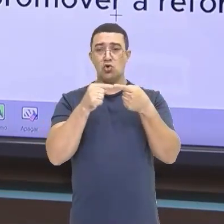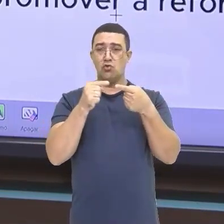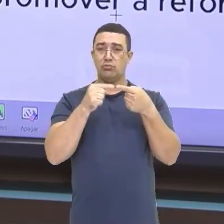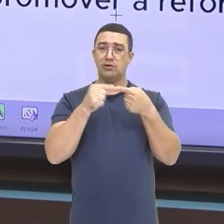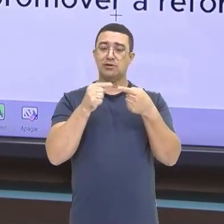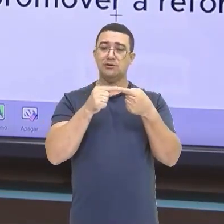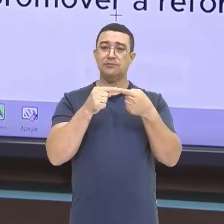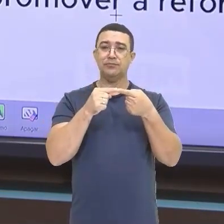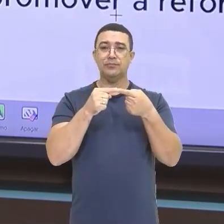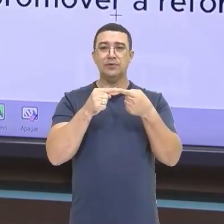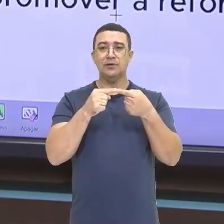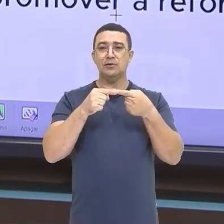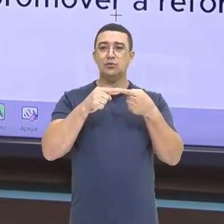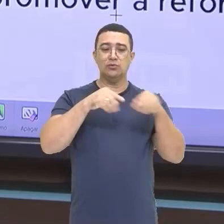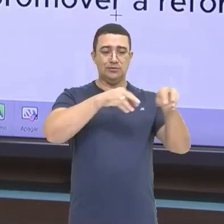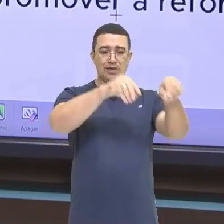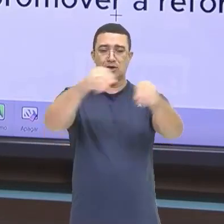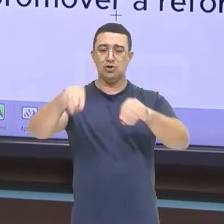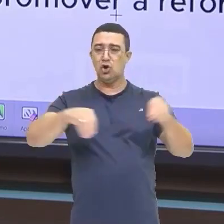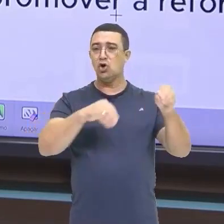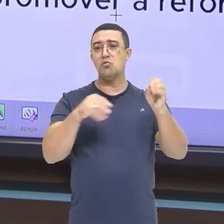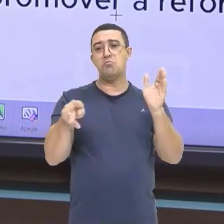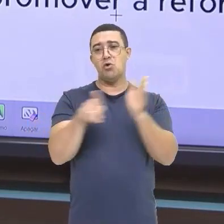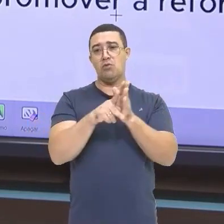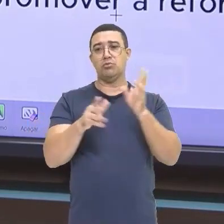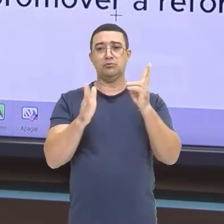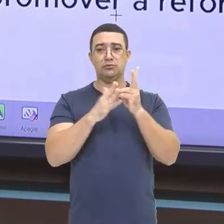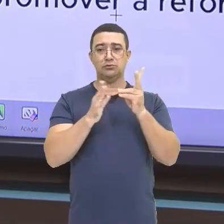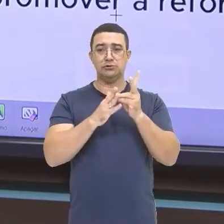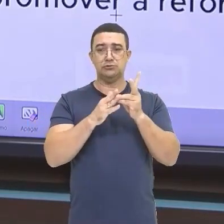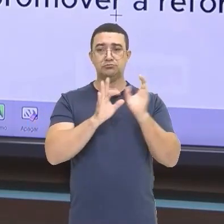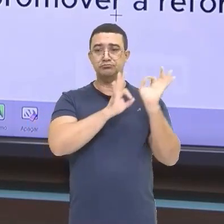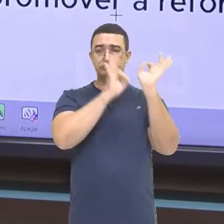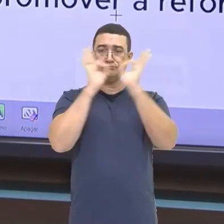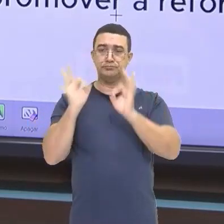A questão Dos territórios indígenas Então vamos assistir